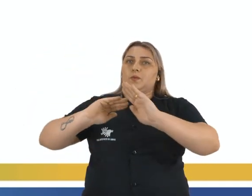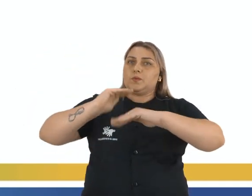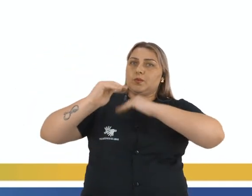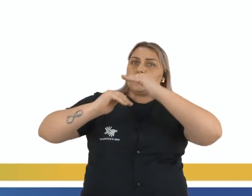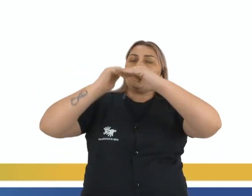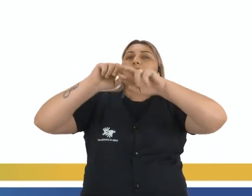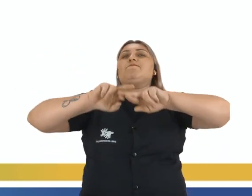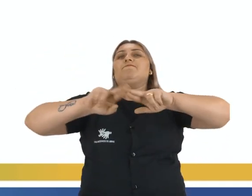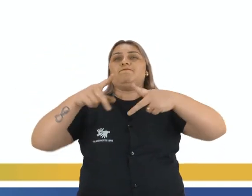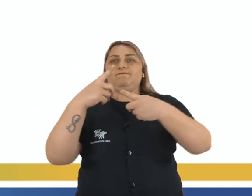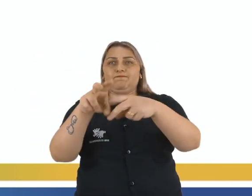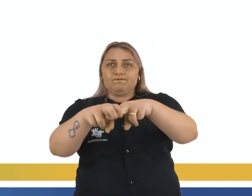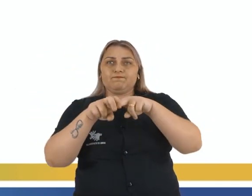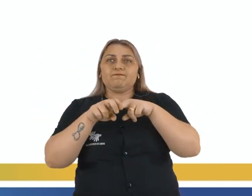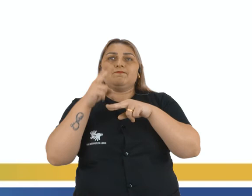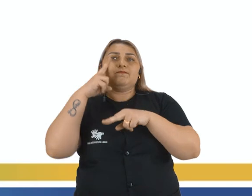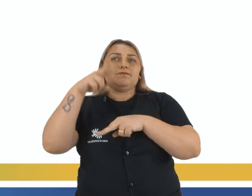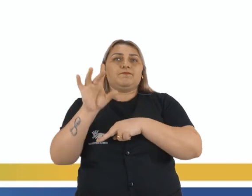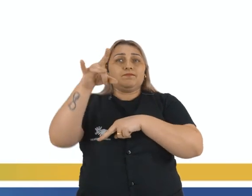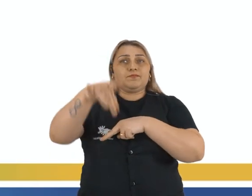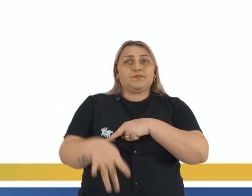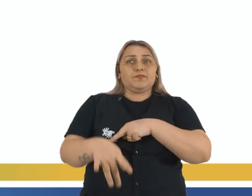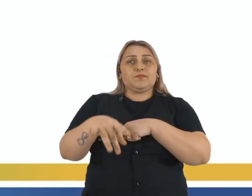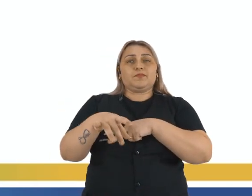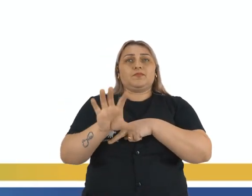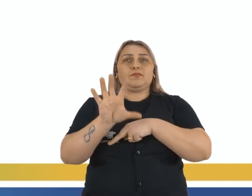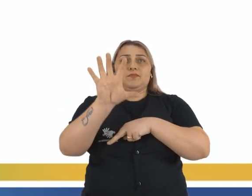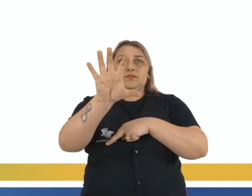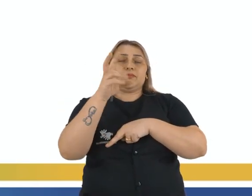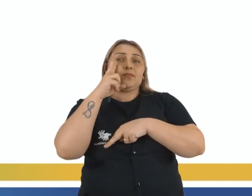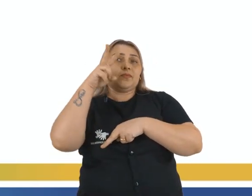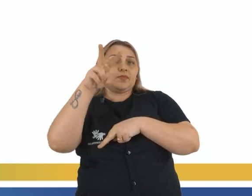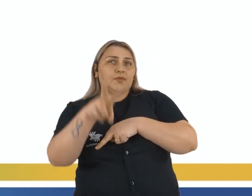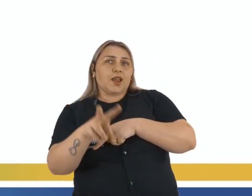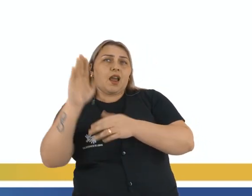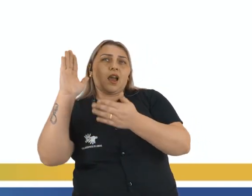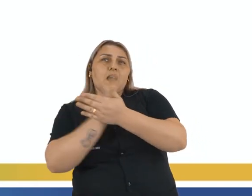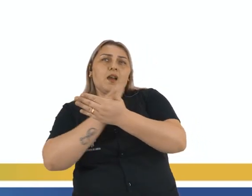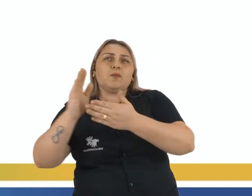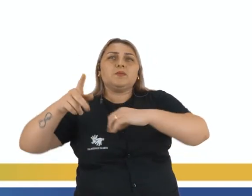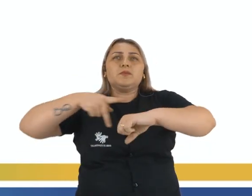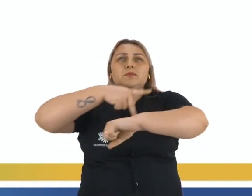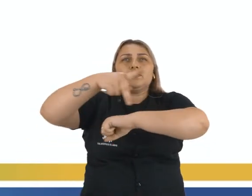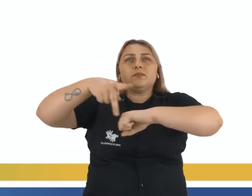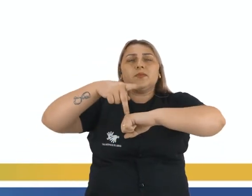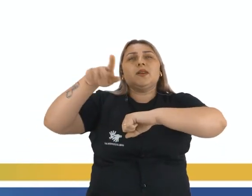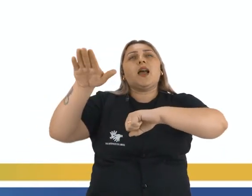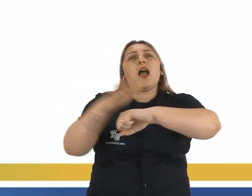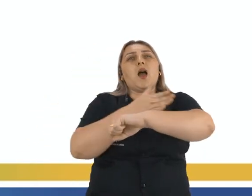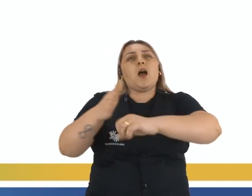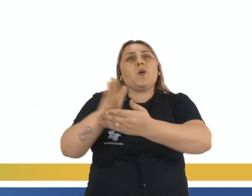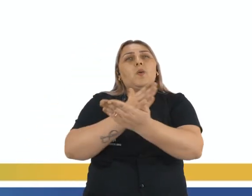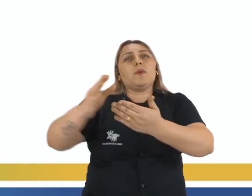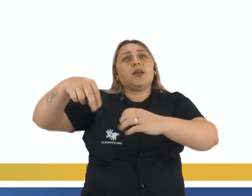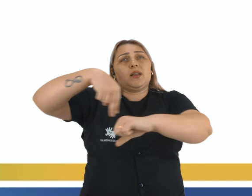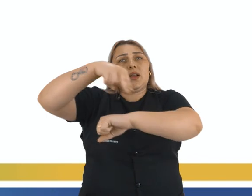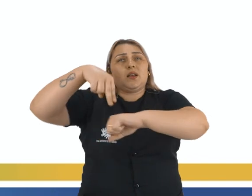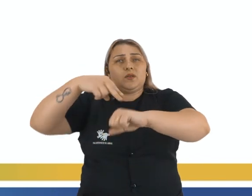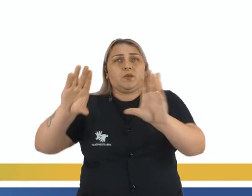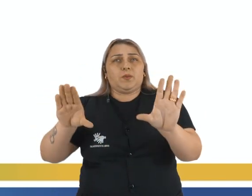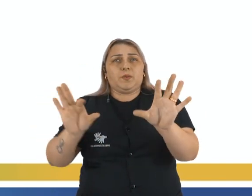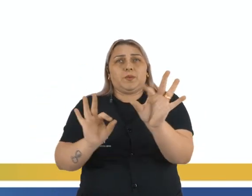que a gente está vendo por último, certo? Aqui no mapa, a gente vê que alguns países, algumas nações se formaram